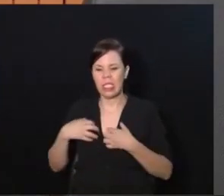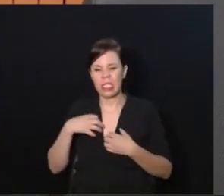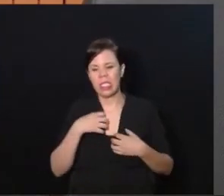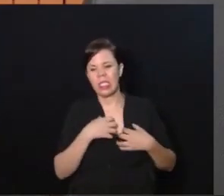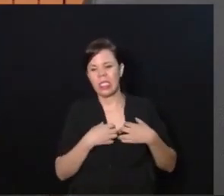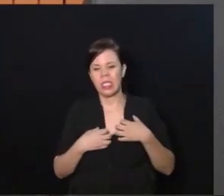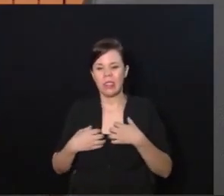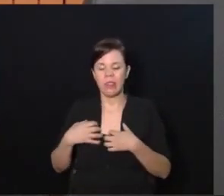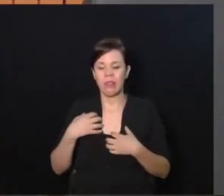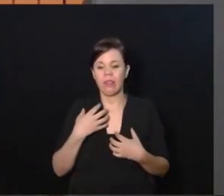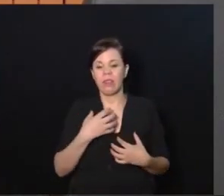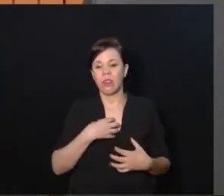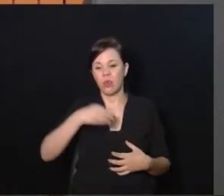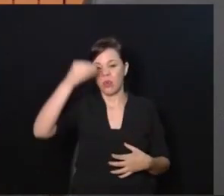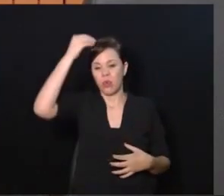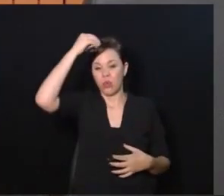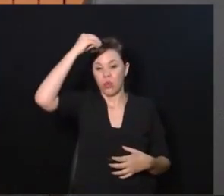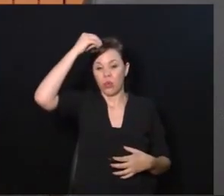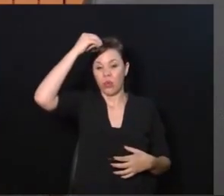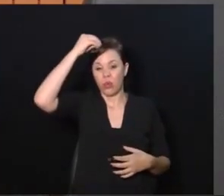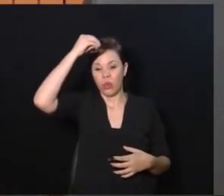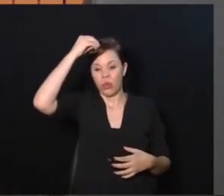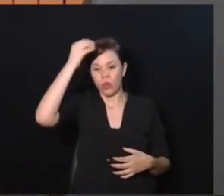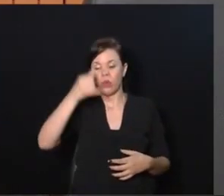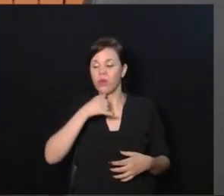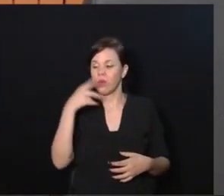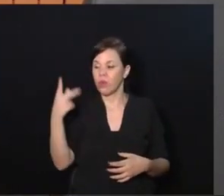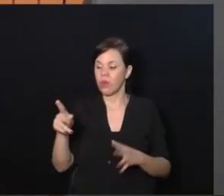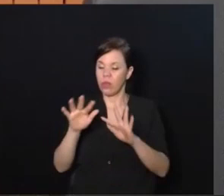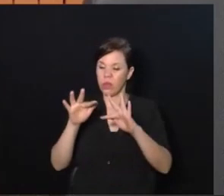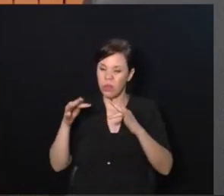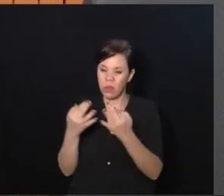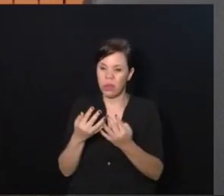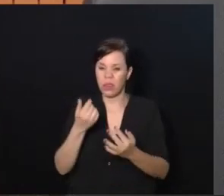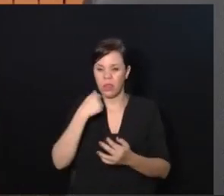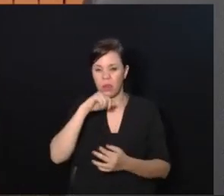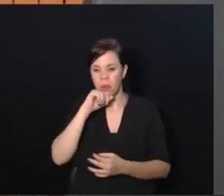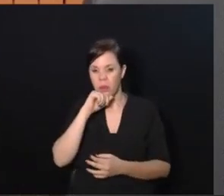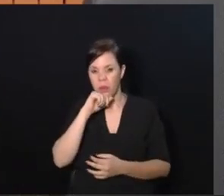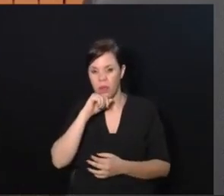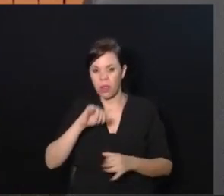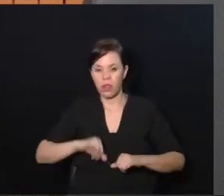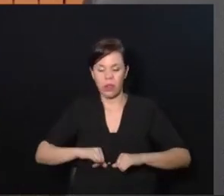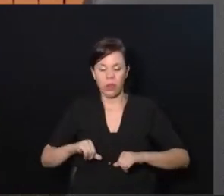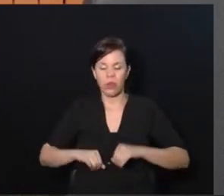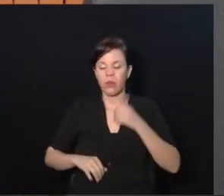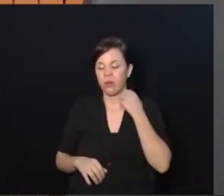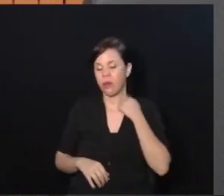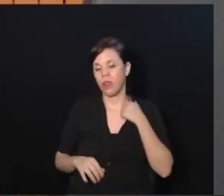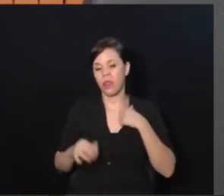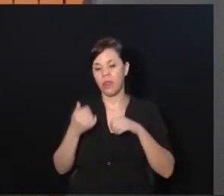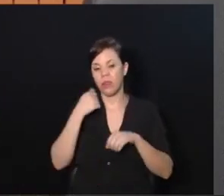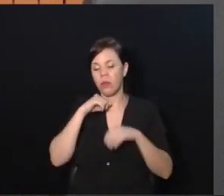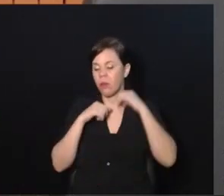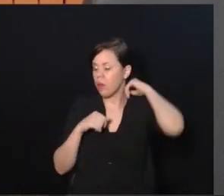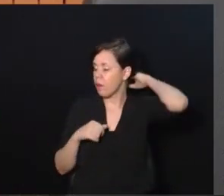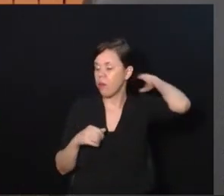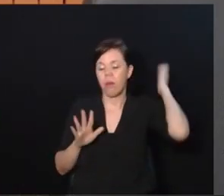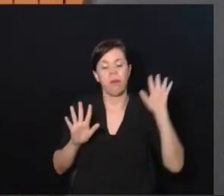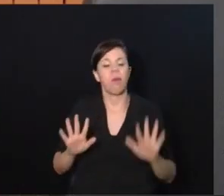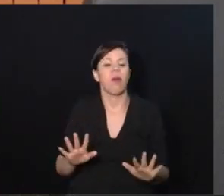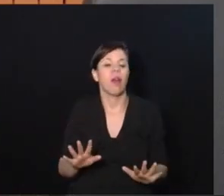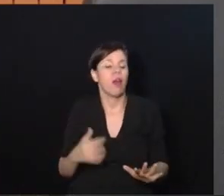começa a se sentir até culpada pela tristeza da mãe, pela angústia da mãe, pelo sofrimento da mãe. Só que ela não